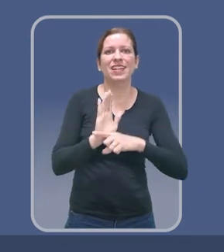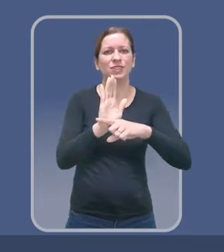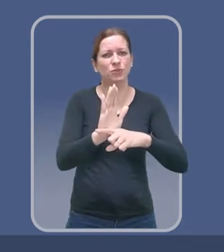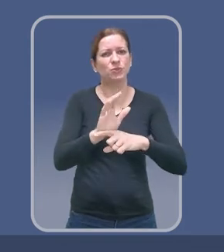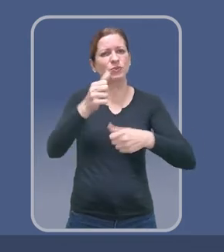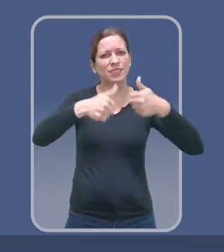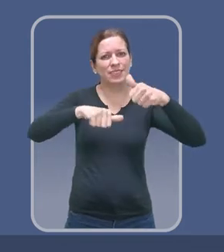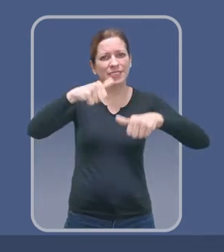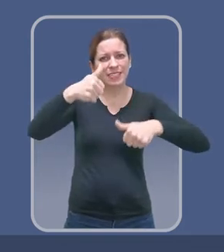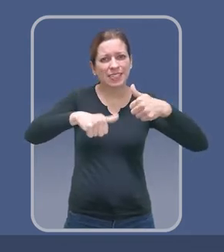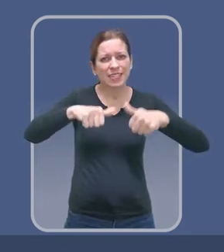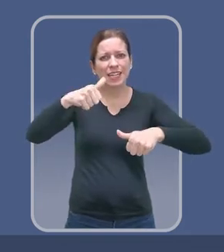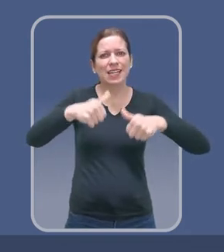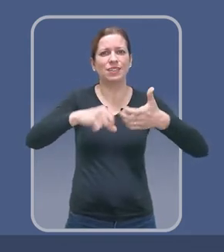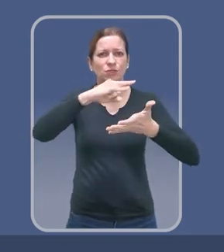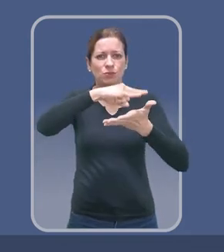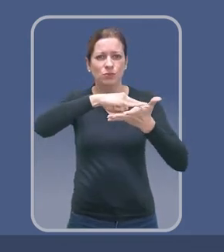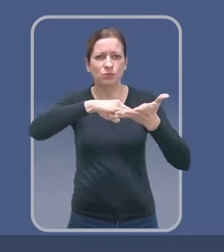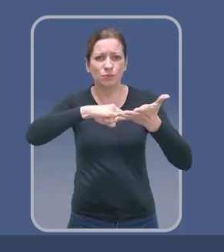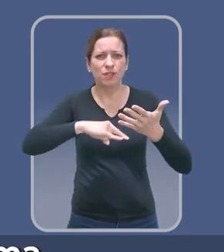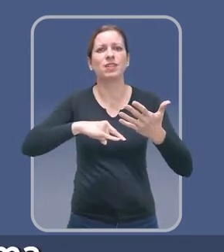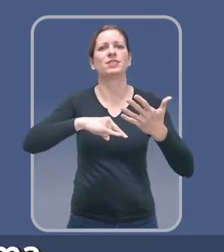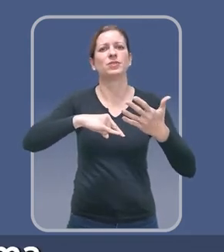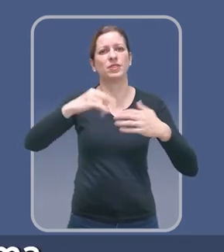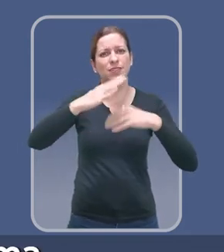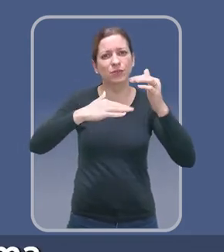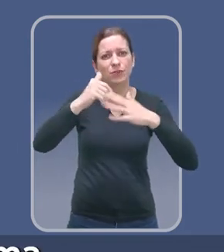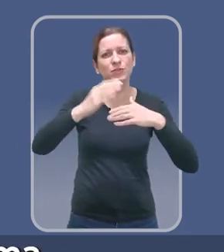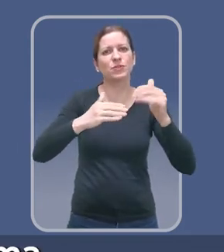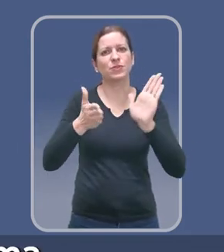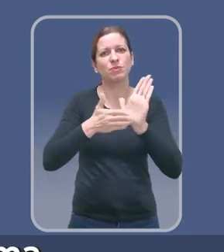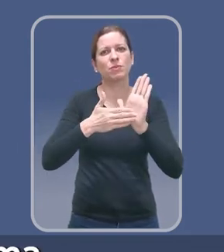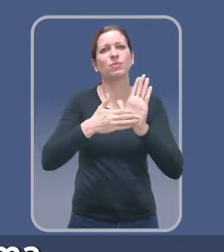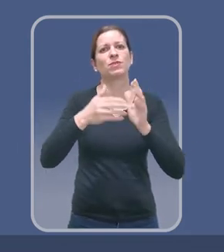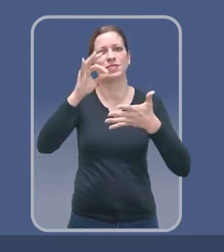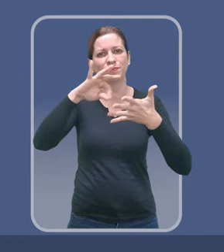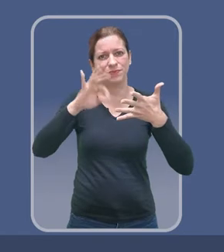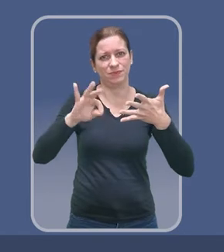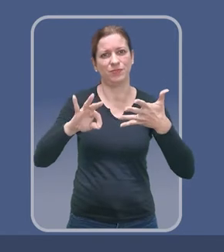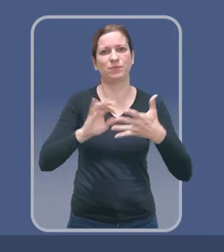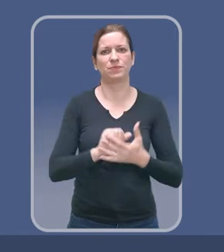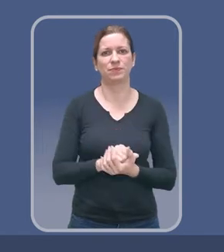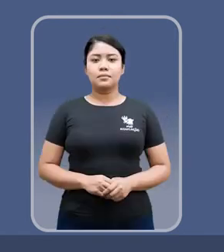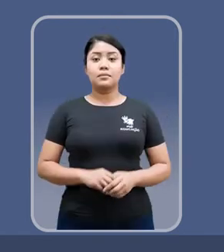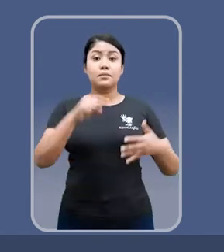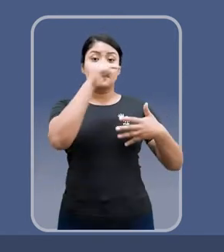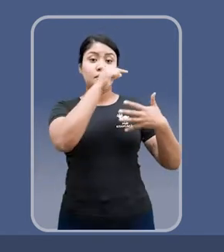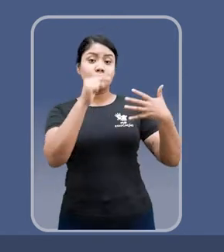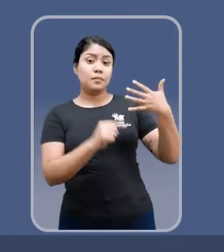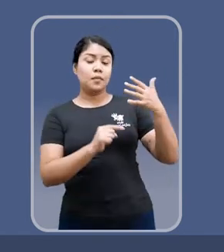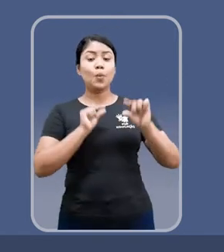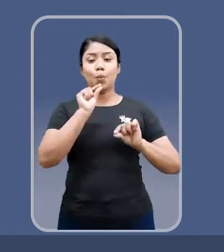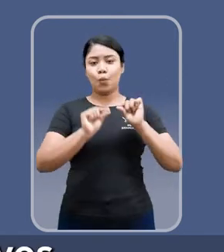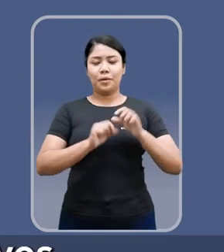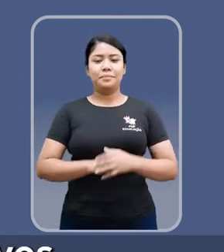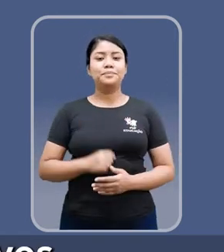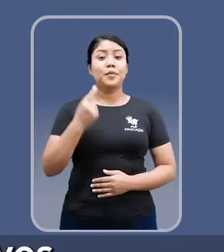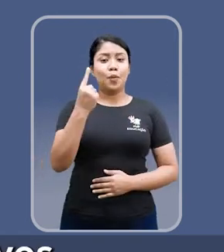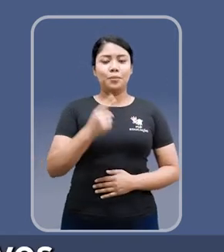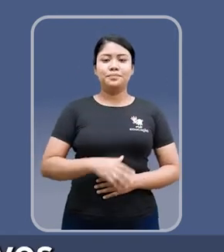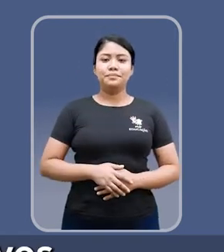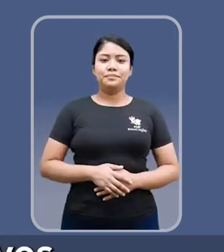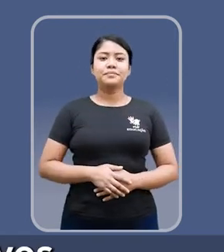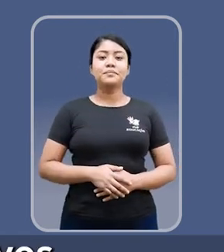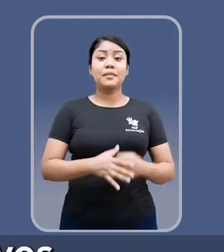que ajudarão a orientar a análise do atual Plano, mas também na construção de uma proposta de revisão. Eles são 1.